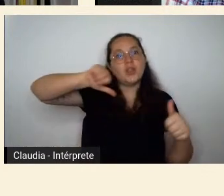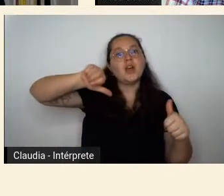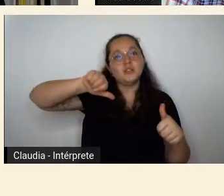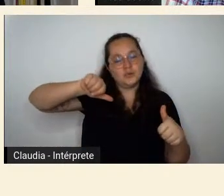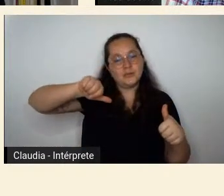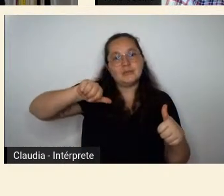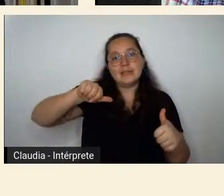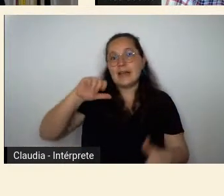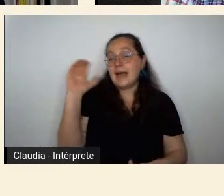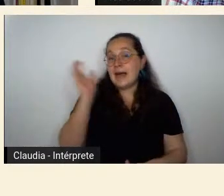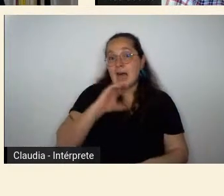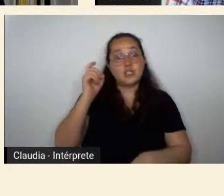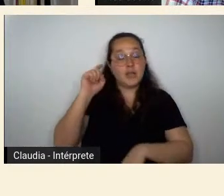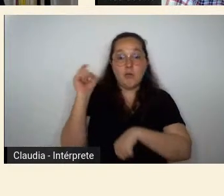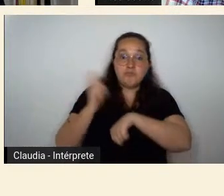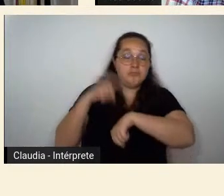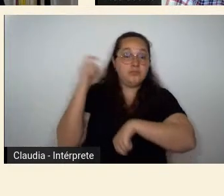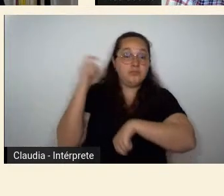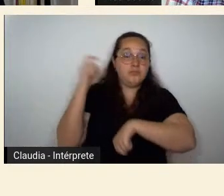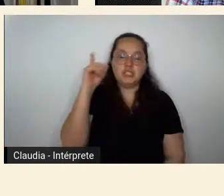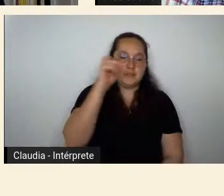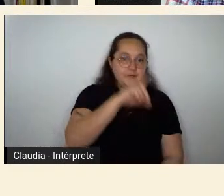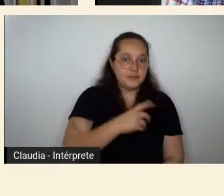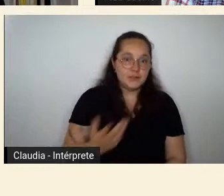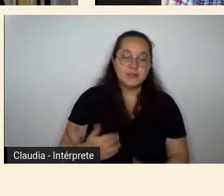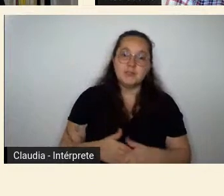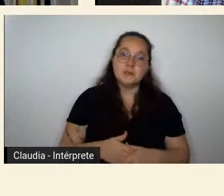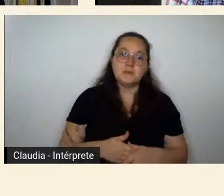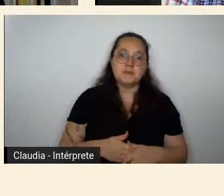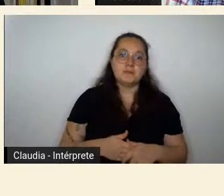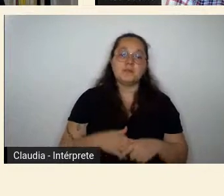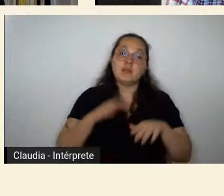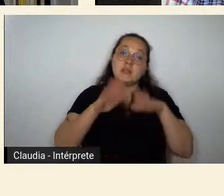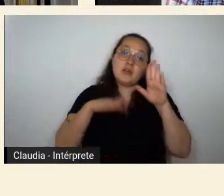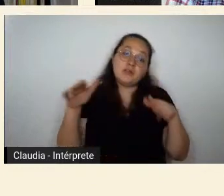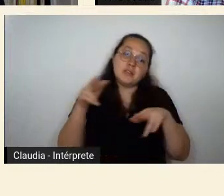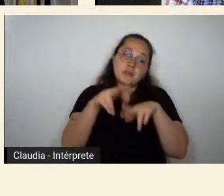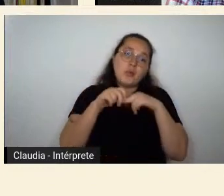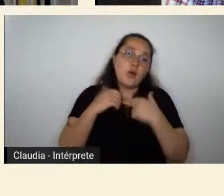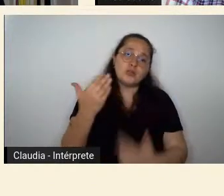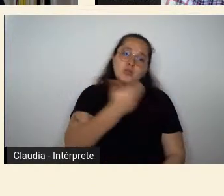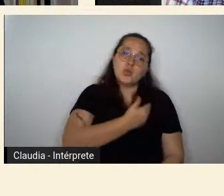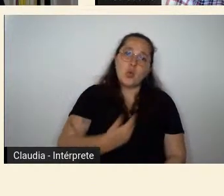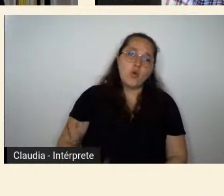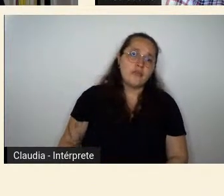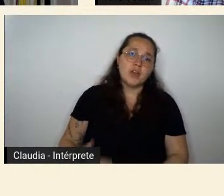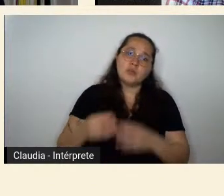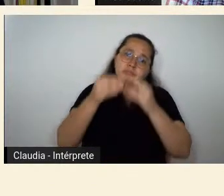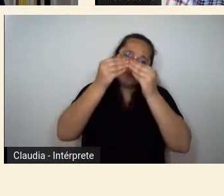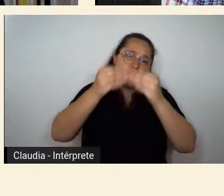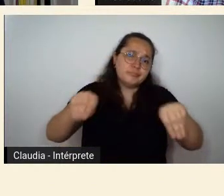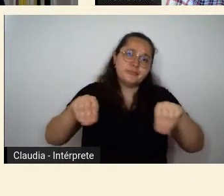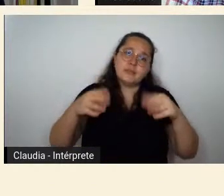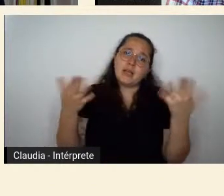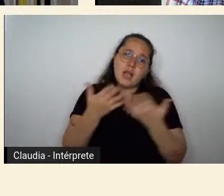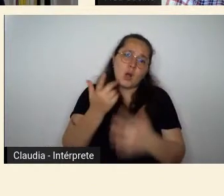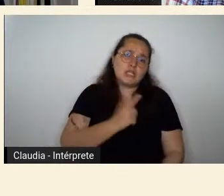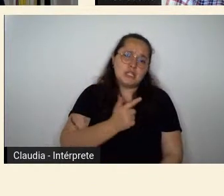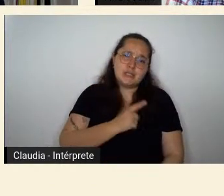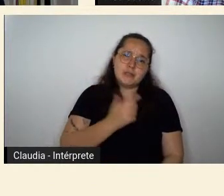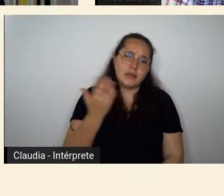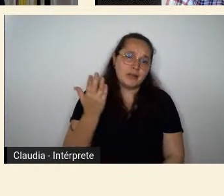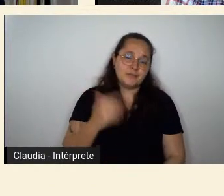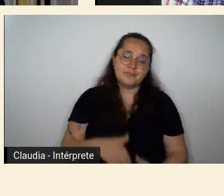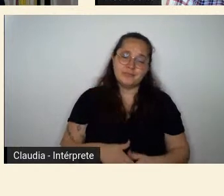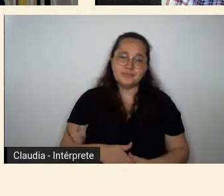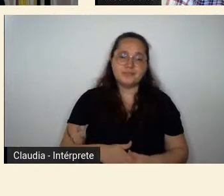dramática de repente através de um governo que é desastroso que nós estamos tendo no momento entende?